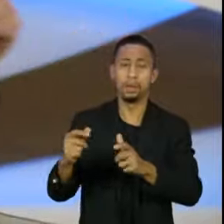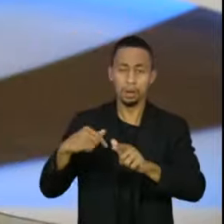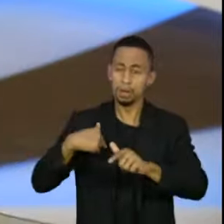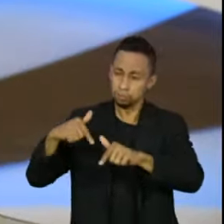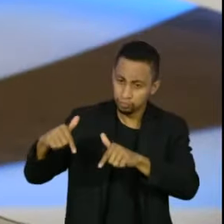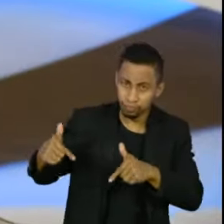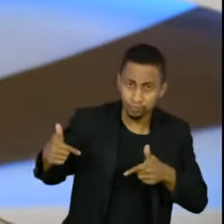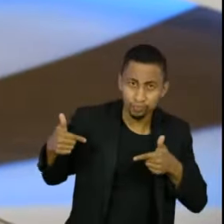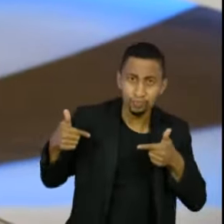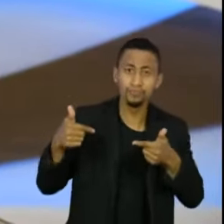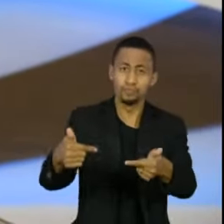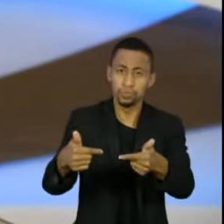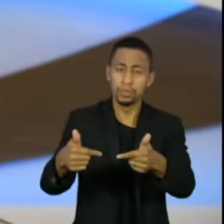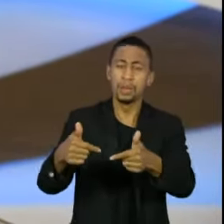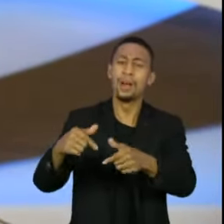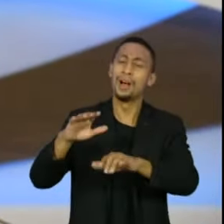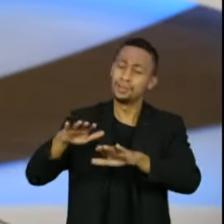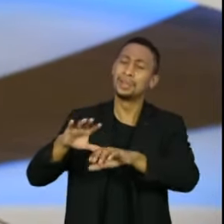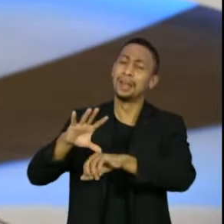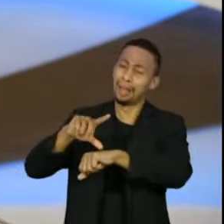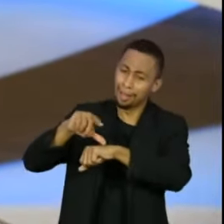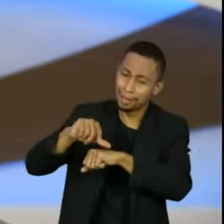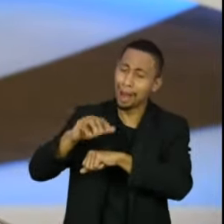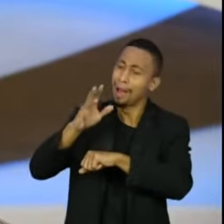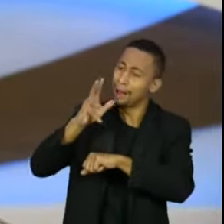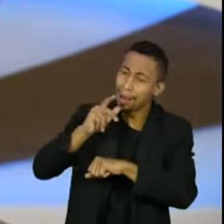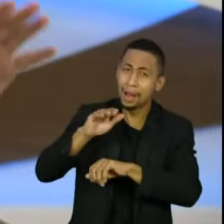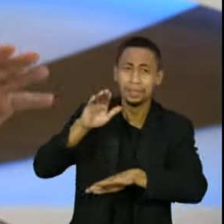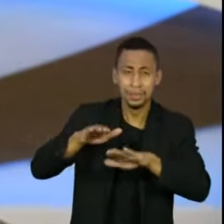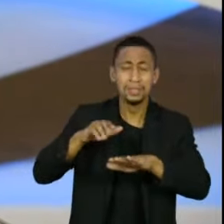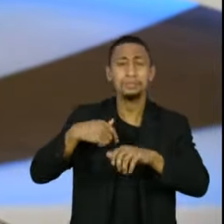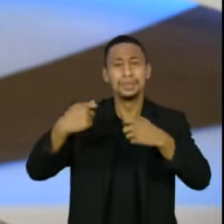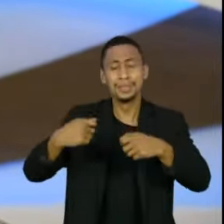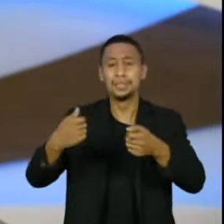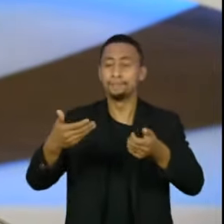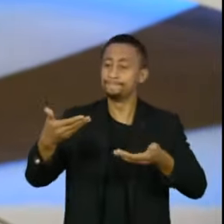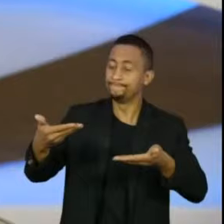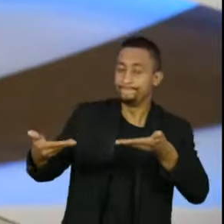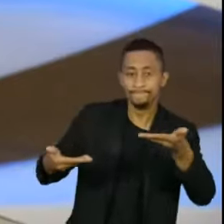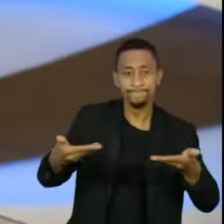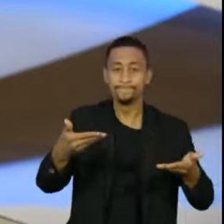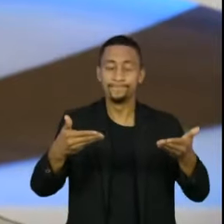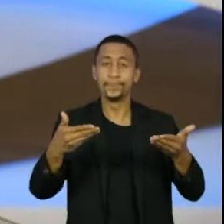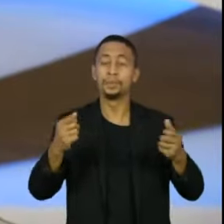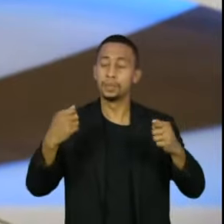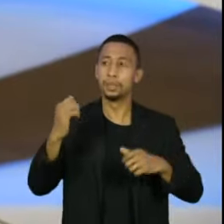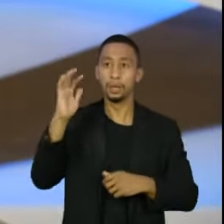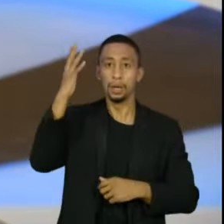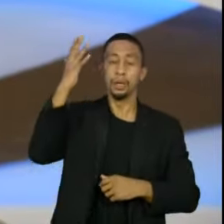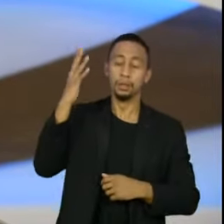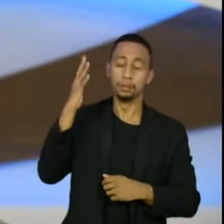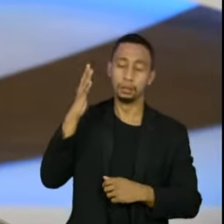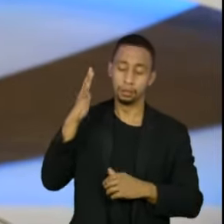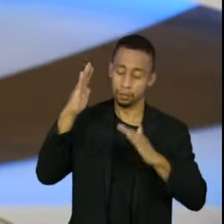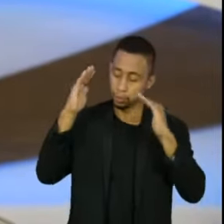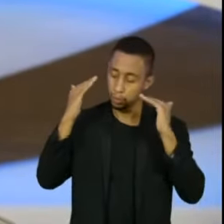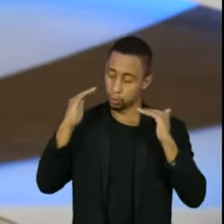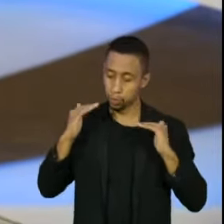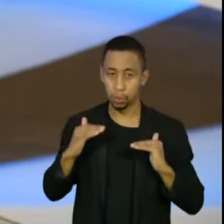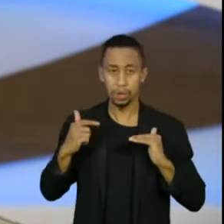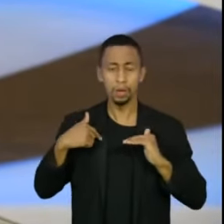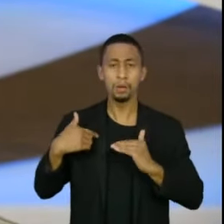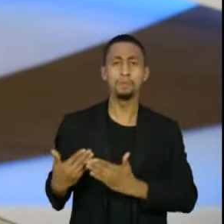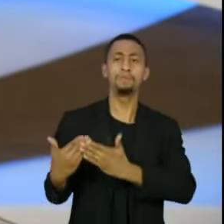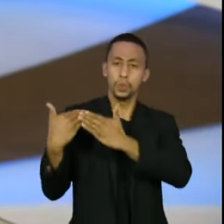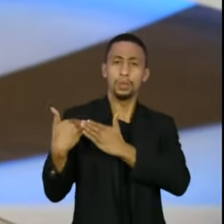contemporizando a verdade, buscando consenso, acalmando os ânimos, esse é o meu perfil, esse é meu papel. Mas é que eu estou mais